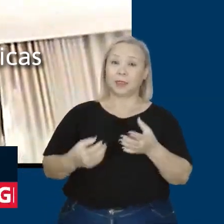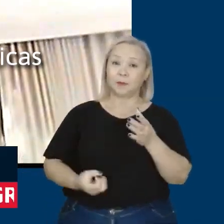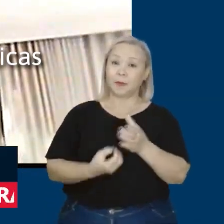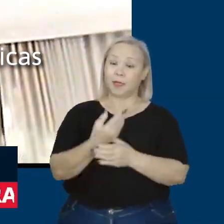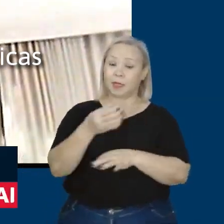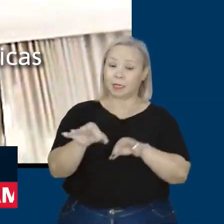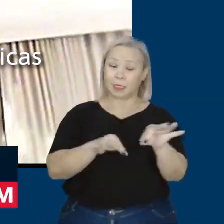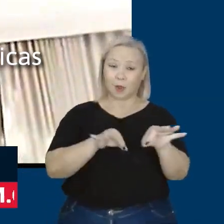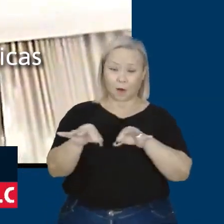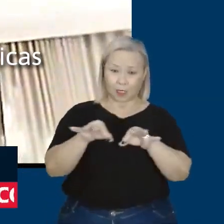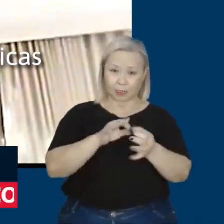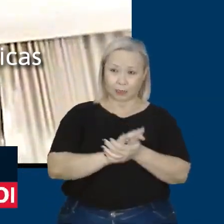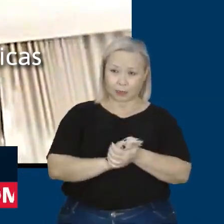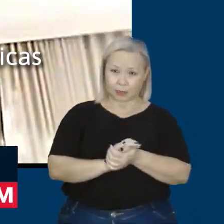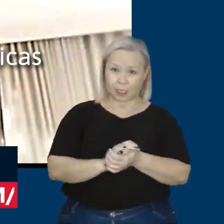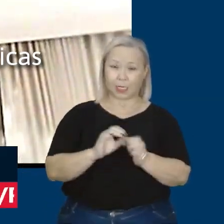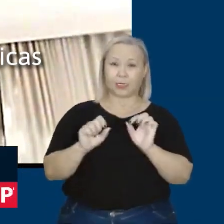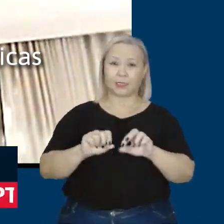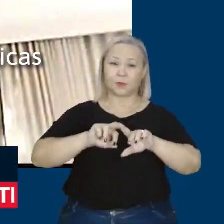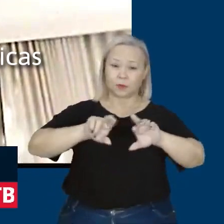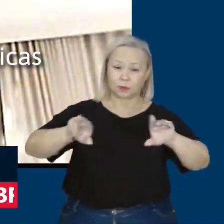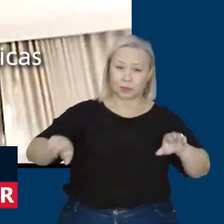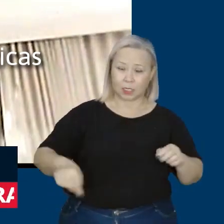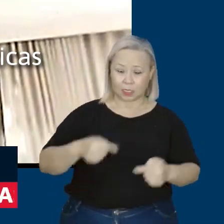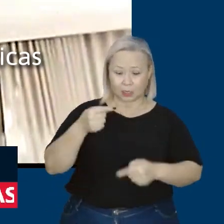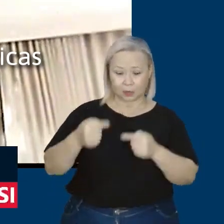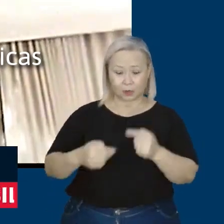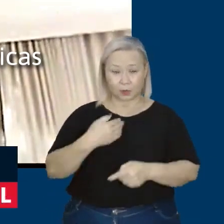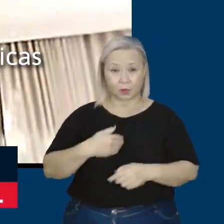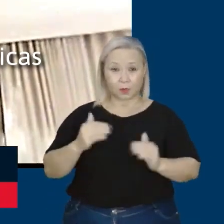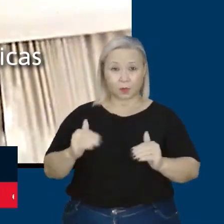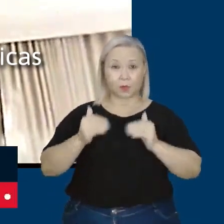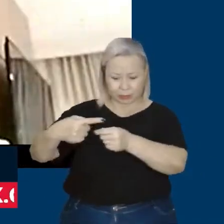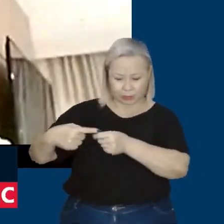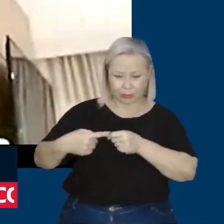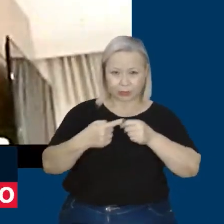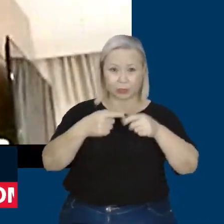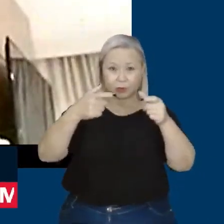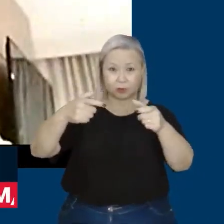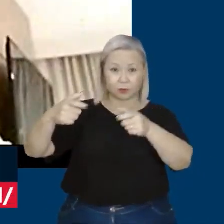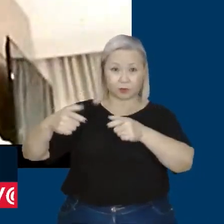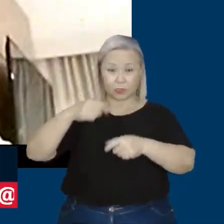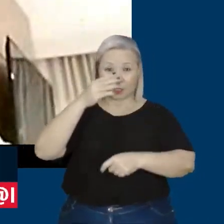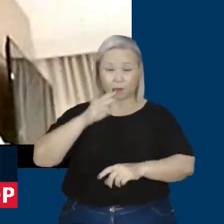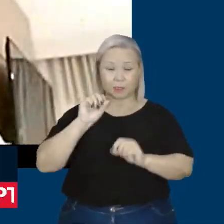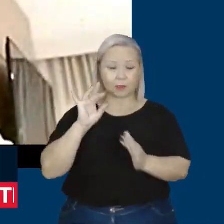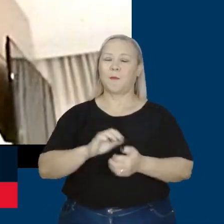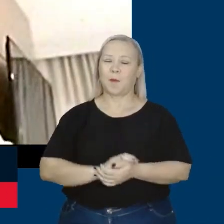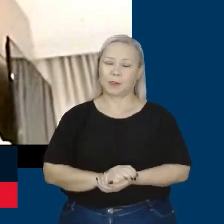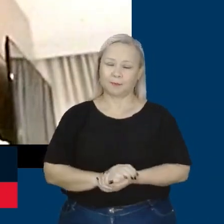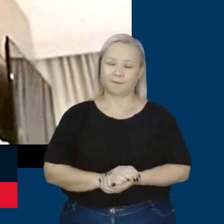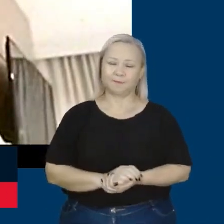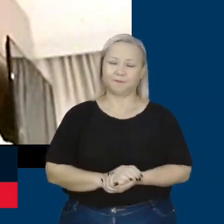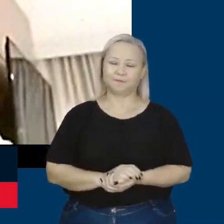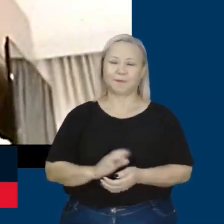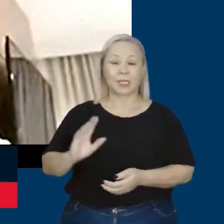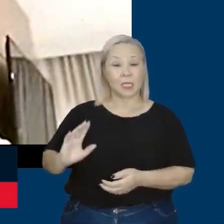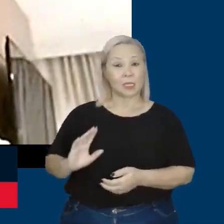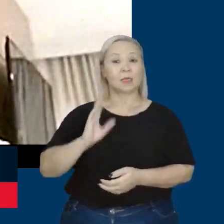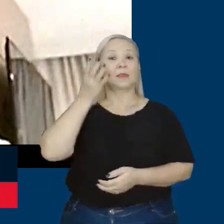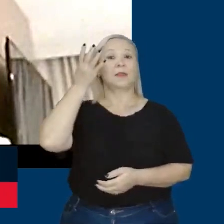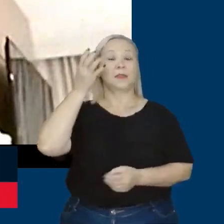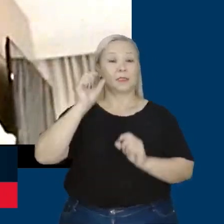e prioridade das políticas públicas, sobretudo no controle social, para que, de fato, a gente possa decidir,